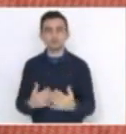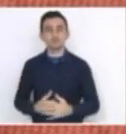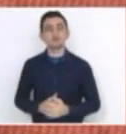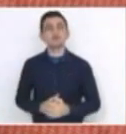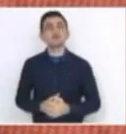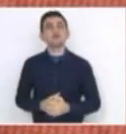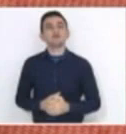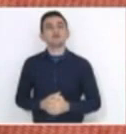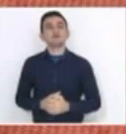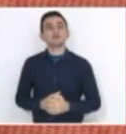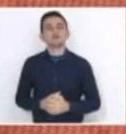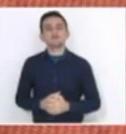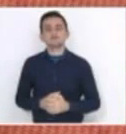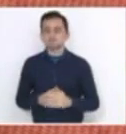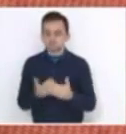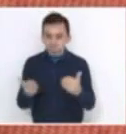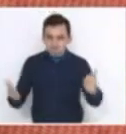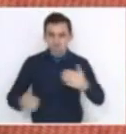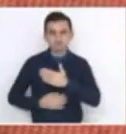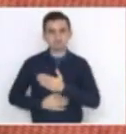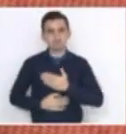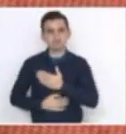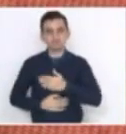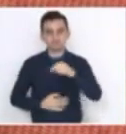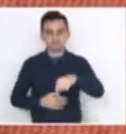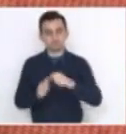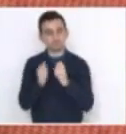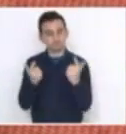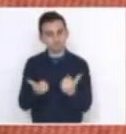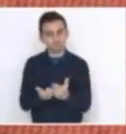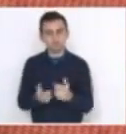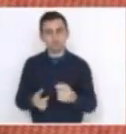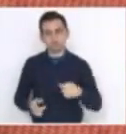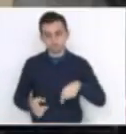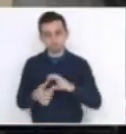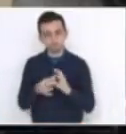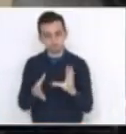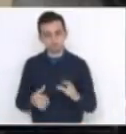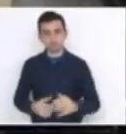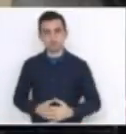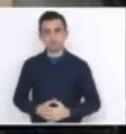Fernandes. Sinta-se bem em nossa casa, estamos à disposição. Obrigado, senhor presidente.